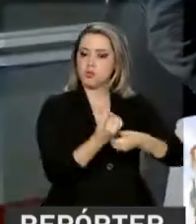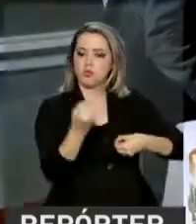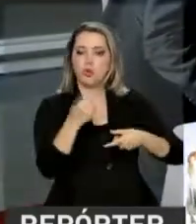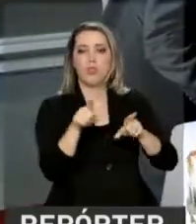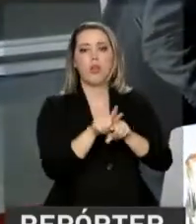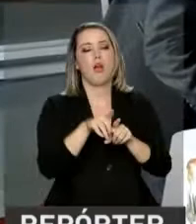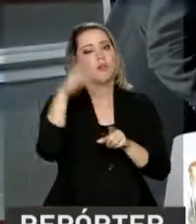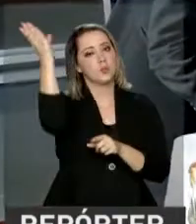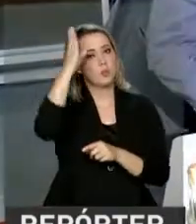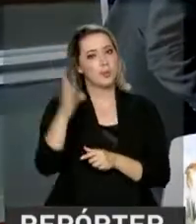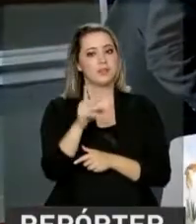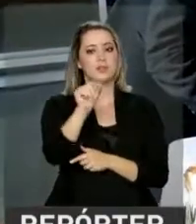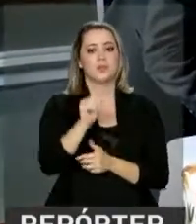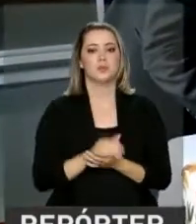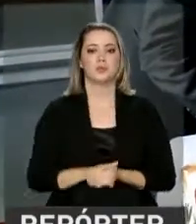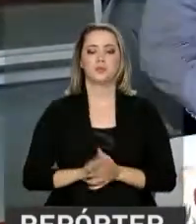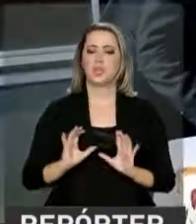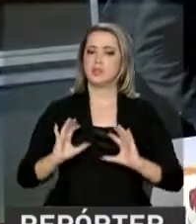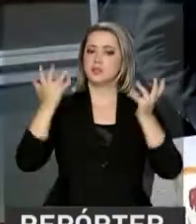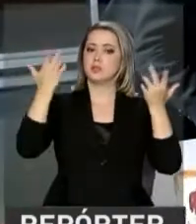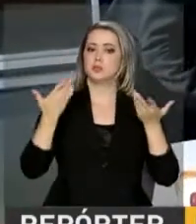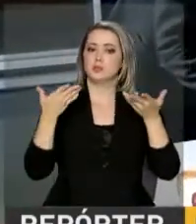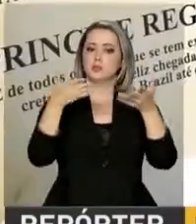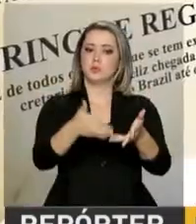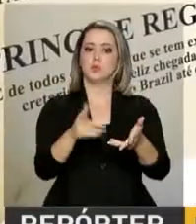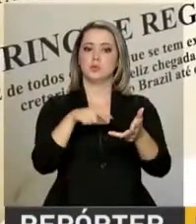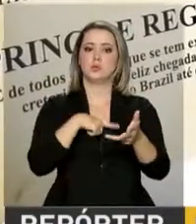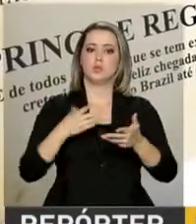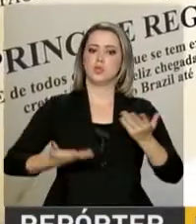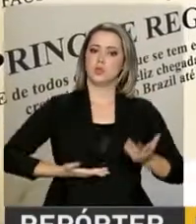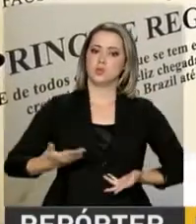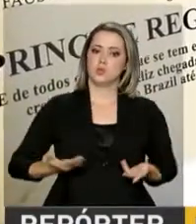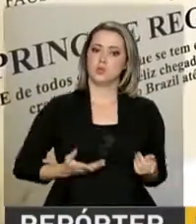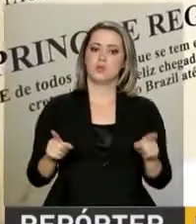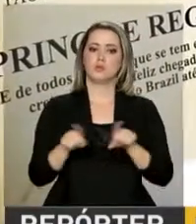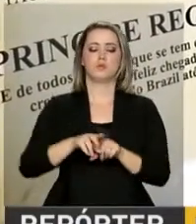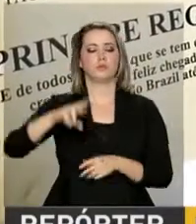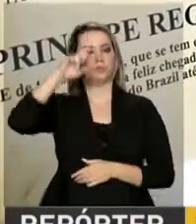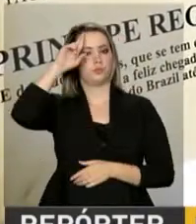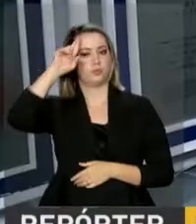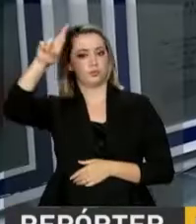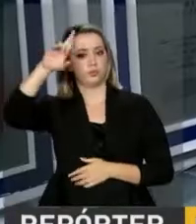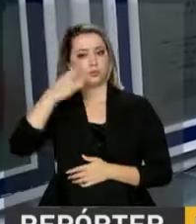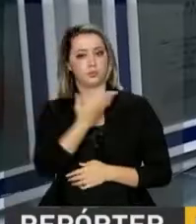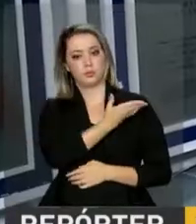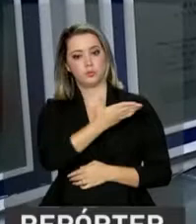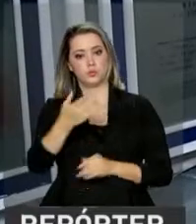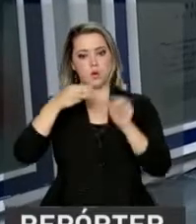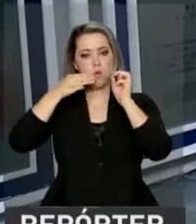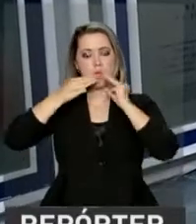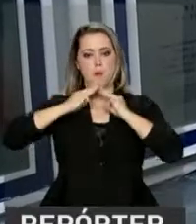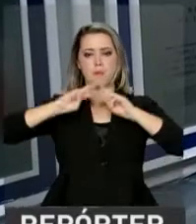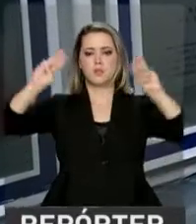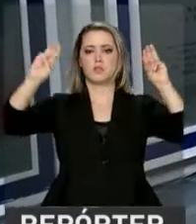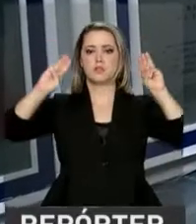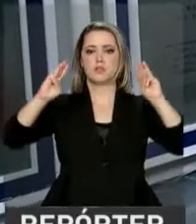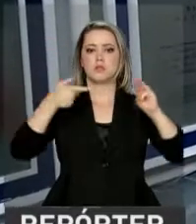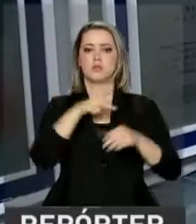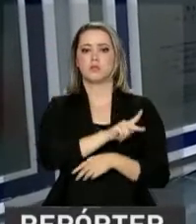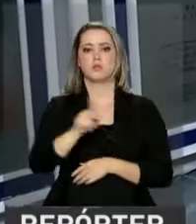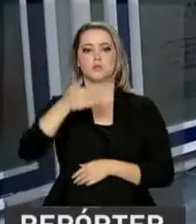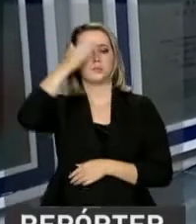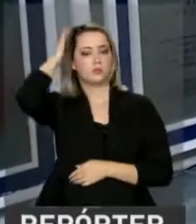A cerimônia contou com a participação de servidores e também autoridades. Uma mensagem do presidente Michel